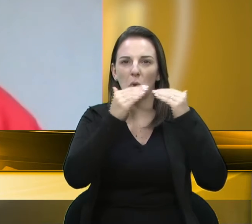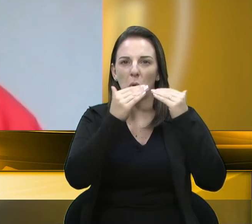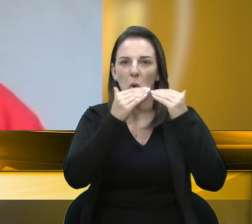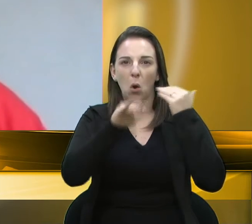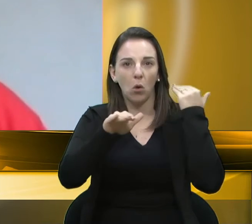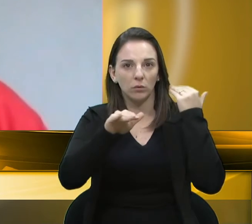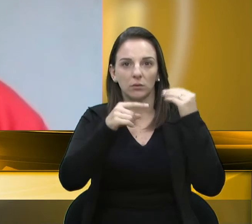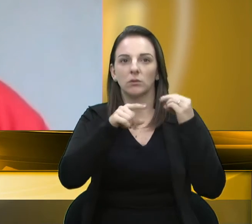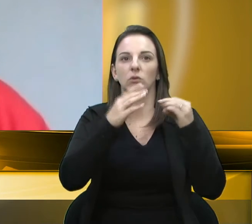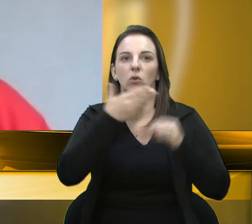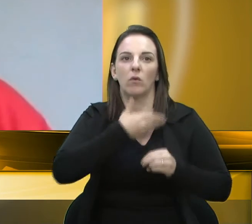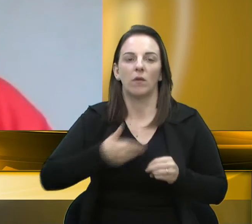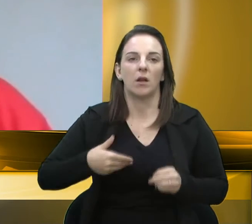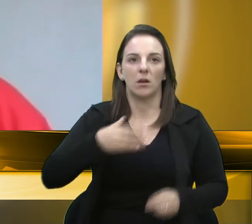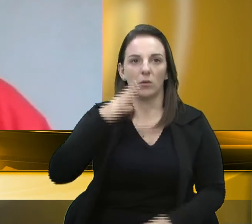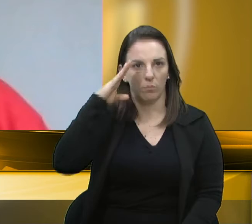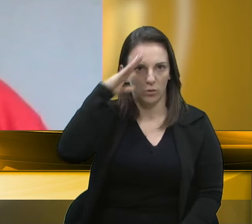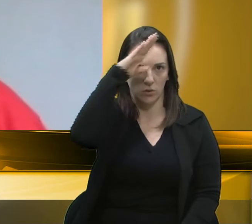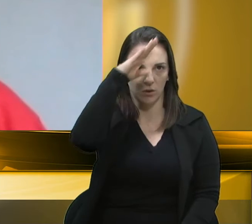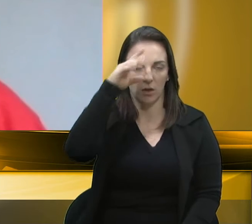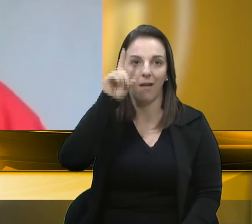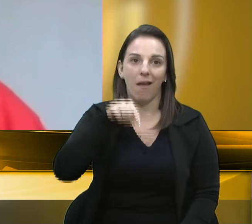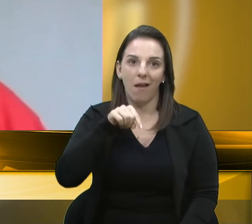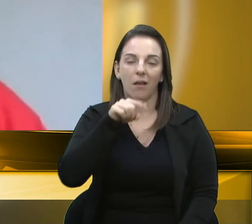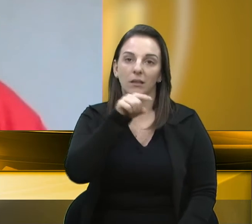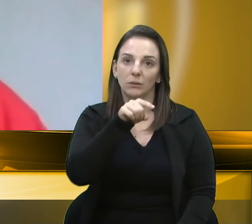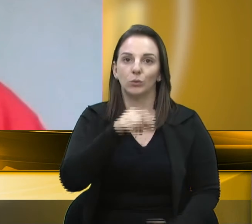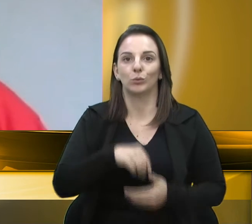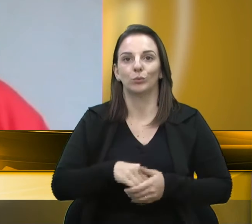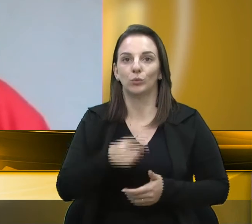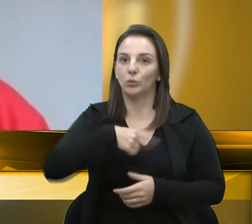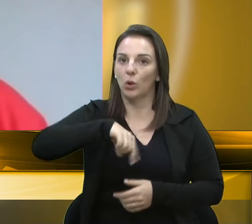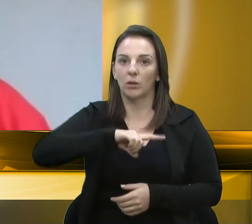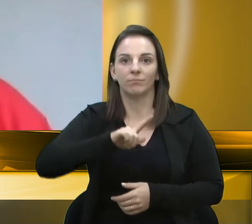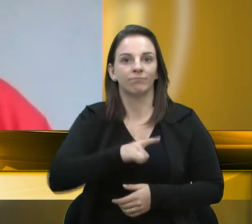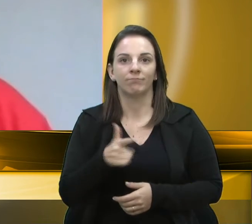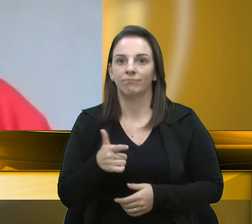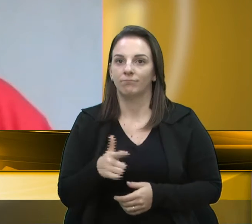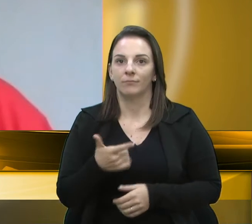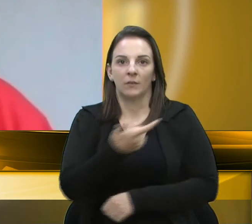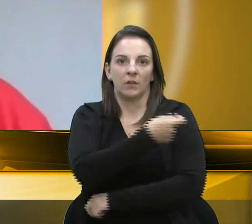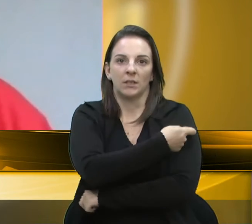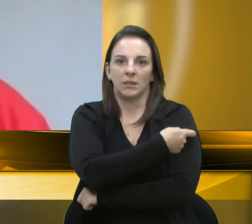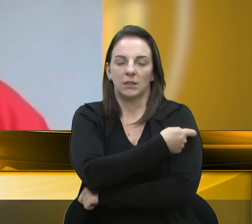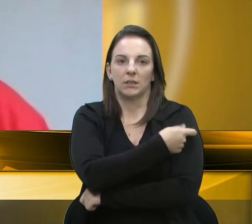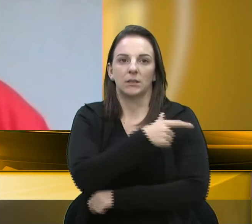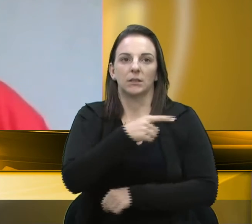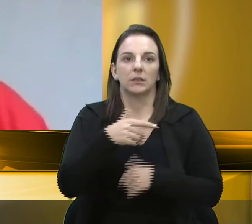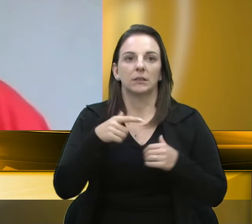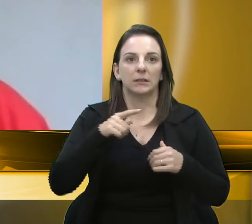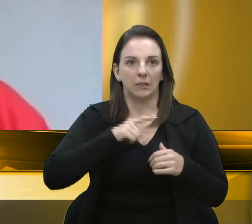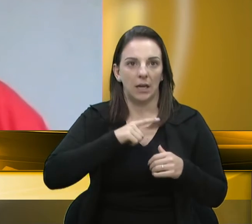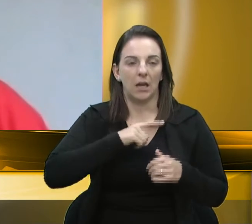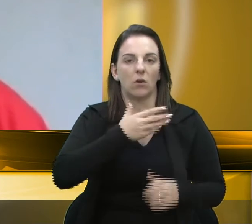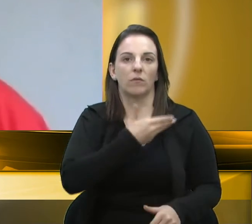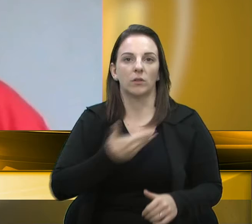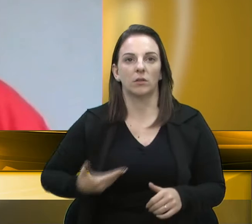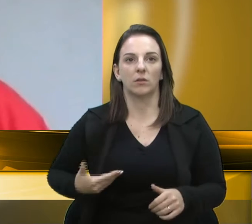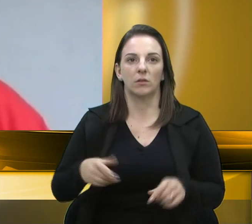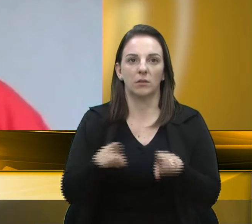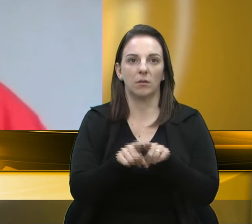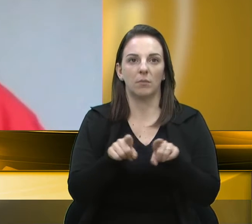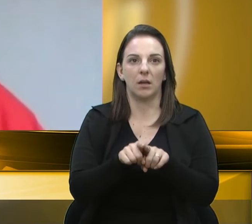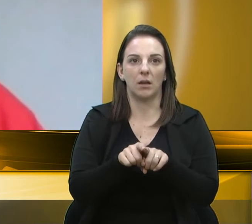outras questões. É isso, nós não temos vacina. E cabe, sim, aos governadores e aos prefeitos ter que encontrar